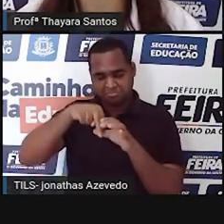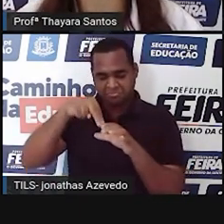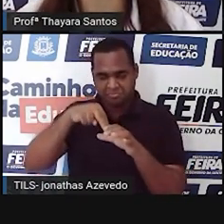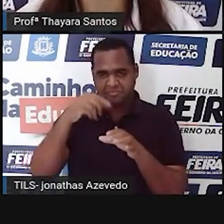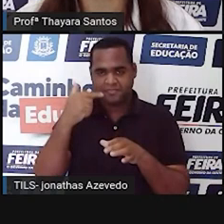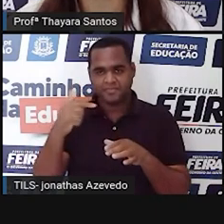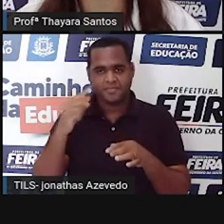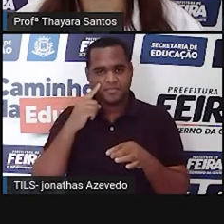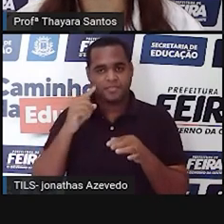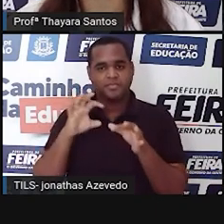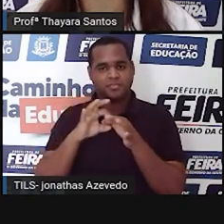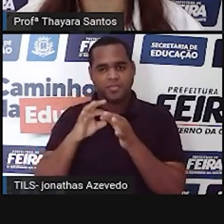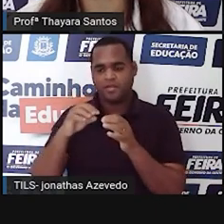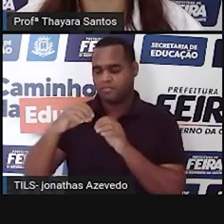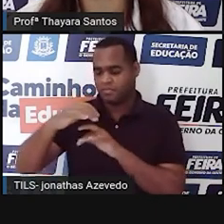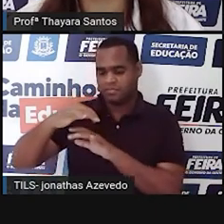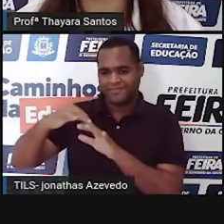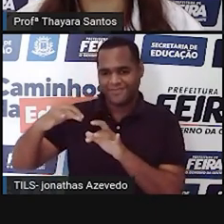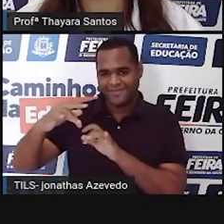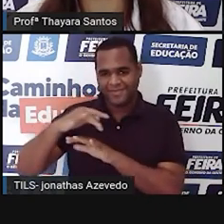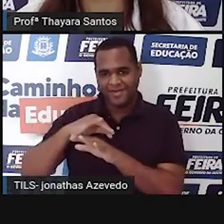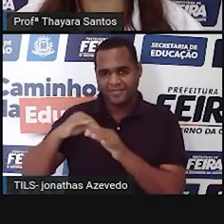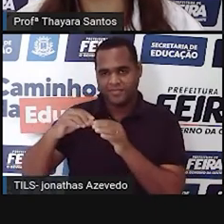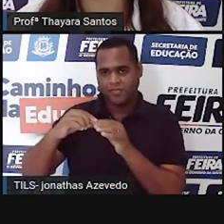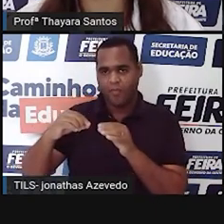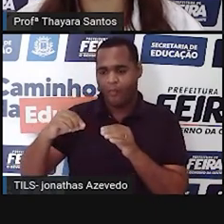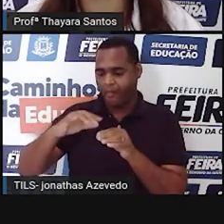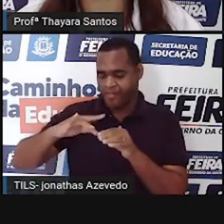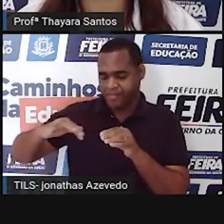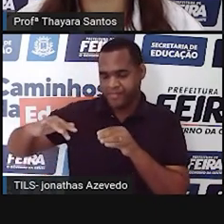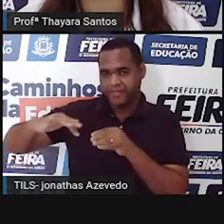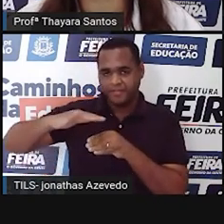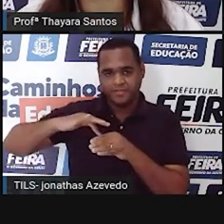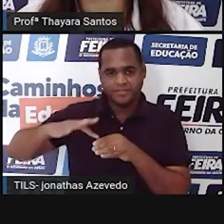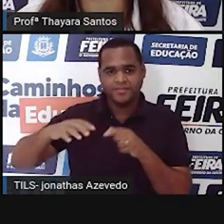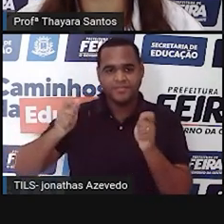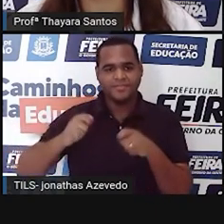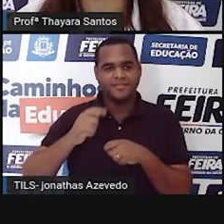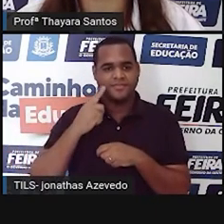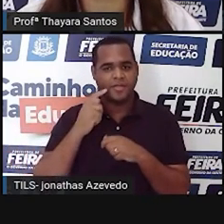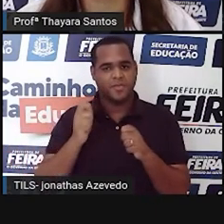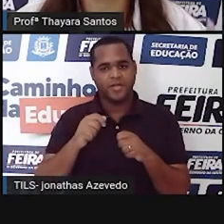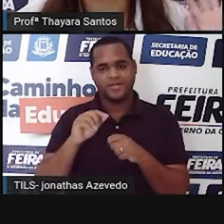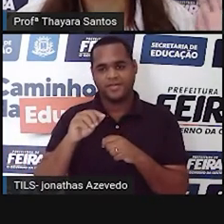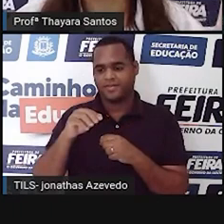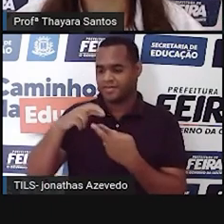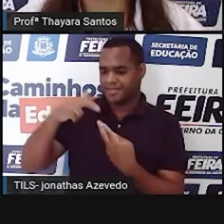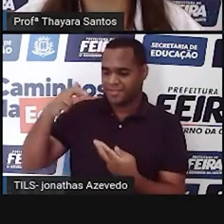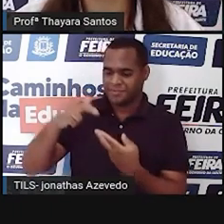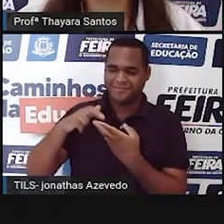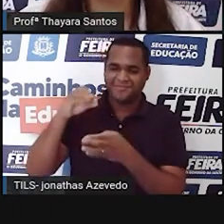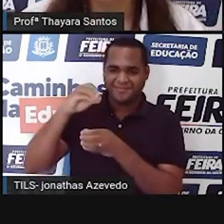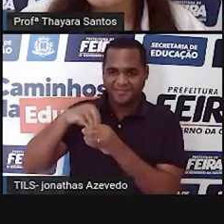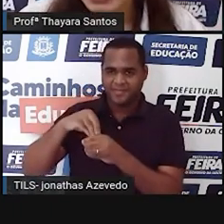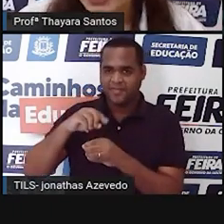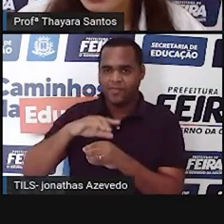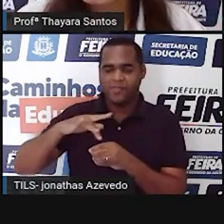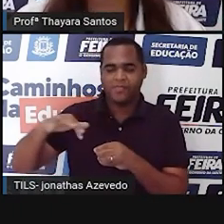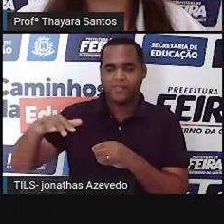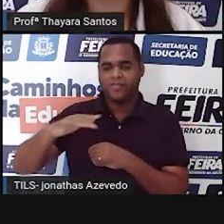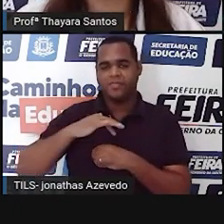ele vai estar disperso aqui no citoplasma, espalhado. Isso daqui seria um material genético, ele vai estar aí espalhado no